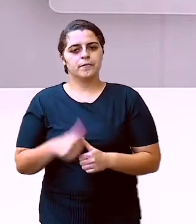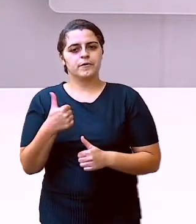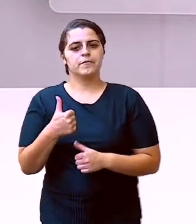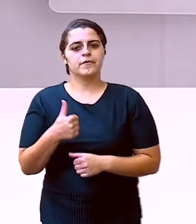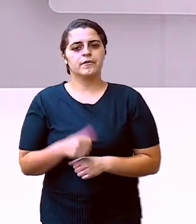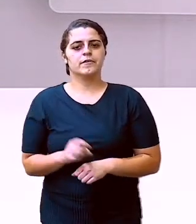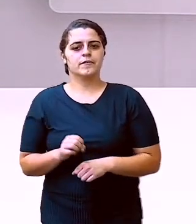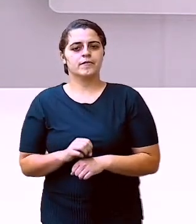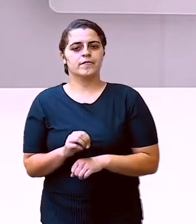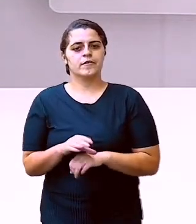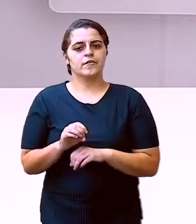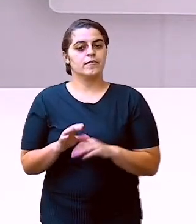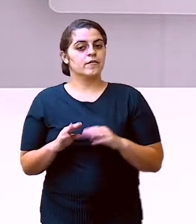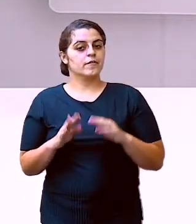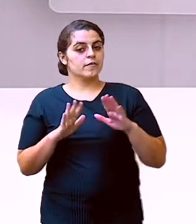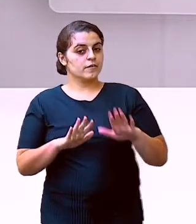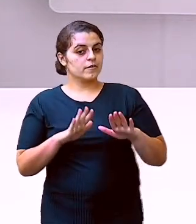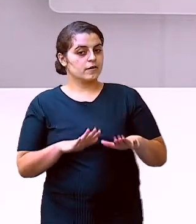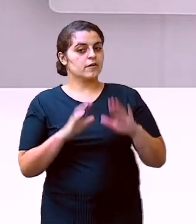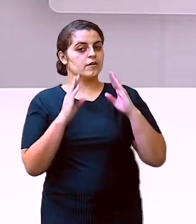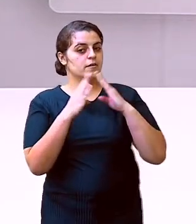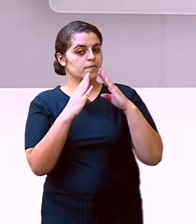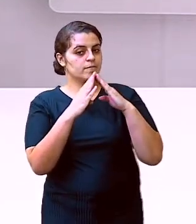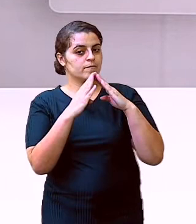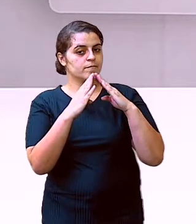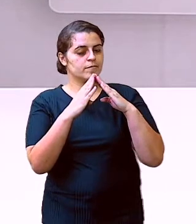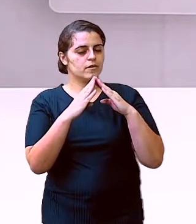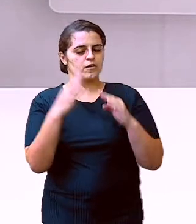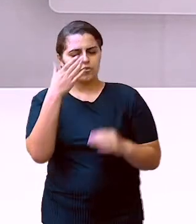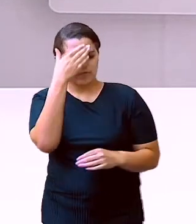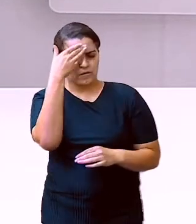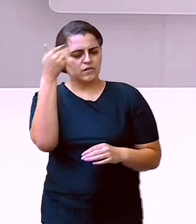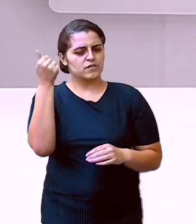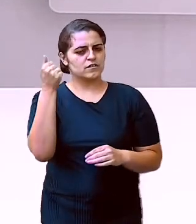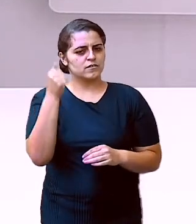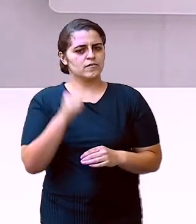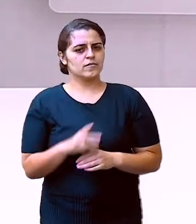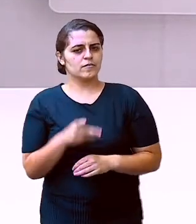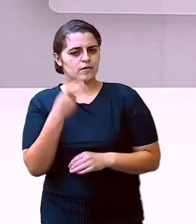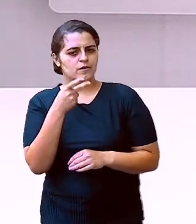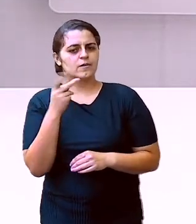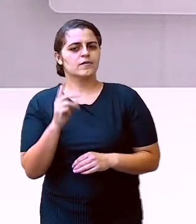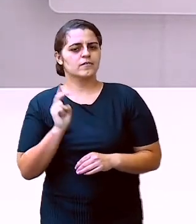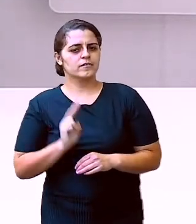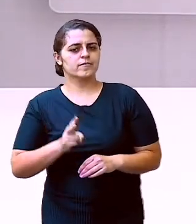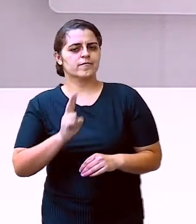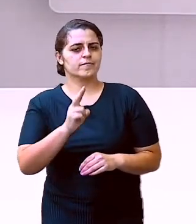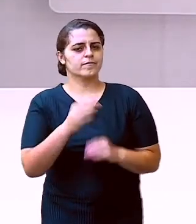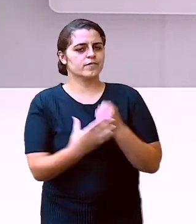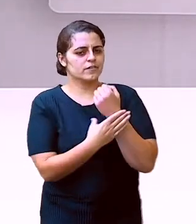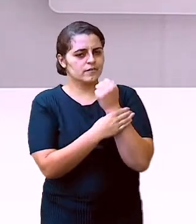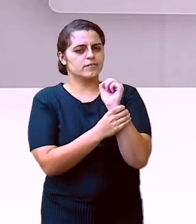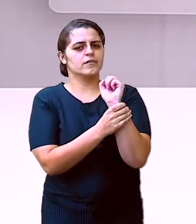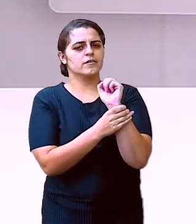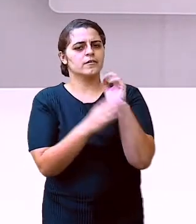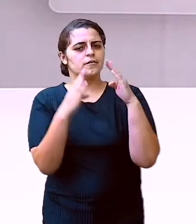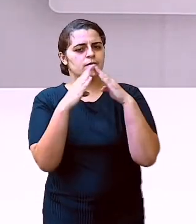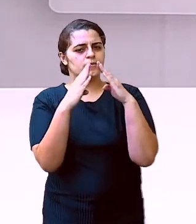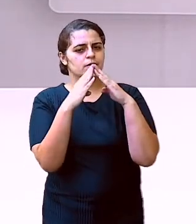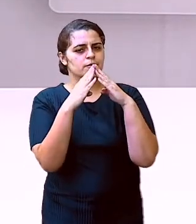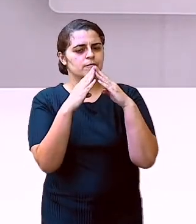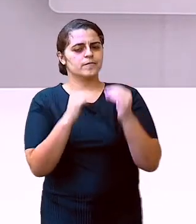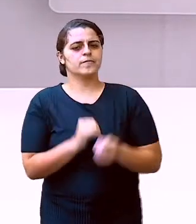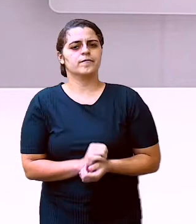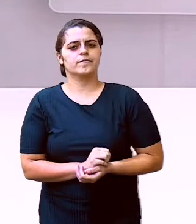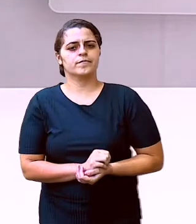recomendação, fique em casa. Esta nós não vamos deixar nunca de falar. É bem segura você ficar quietinho em sua